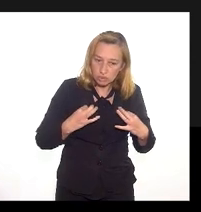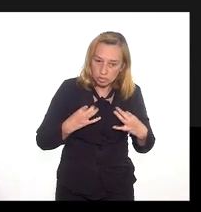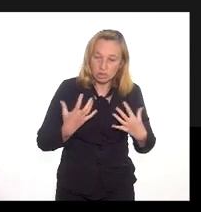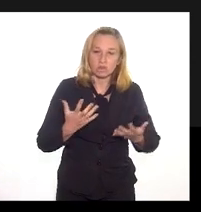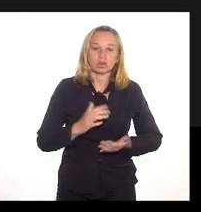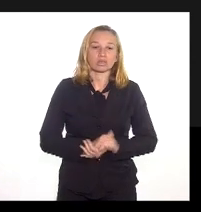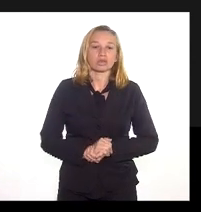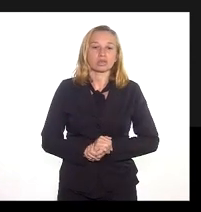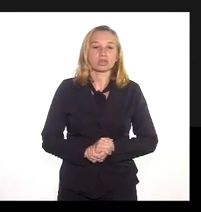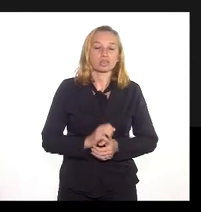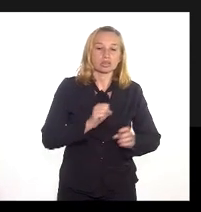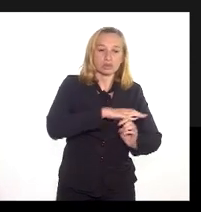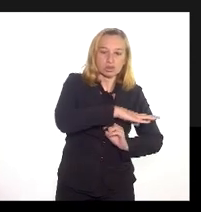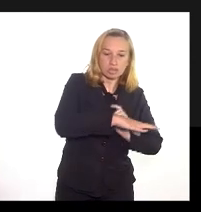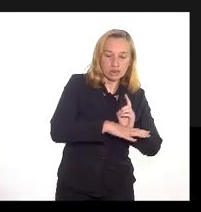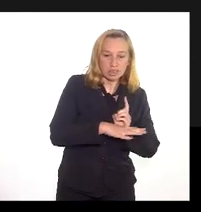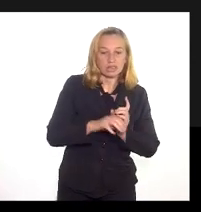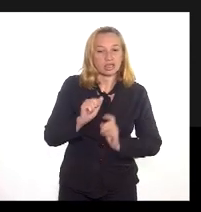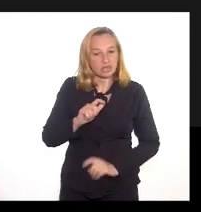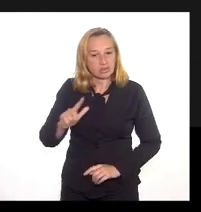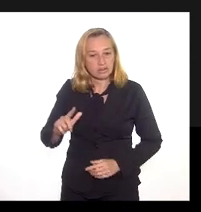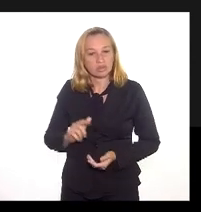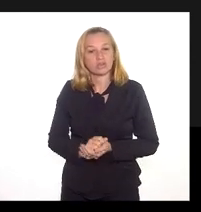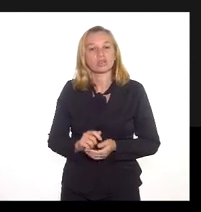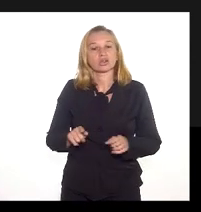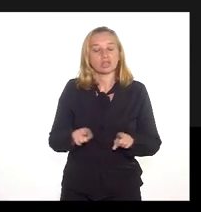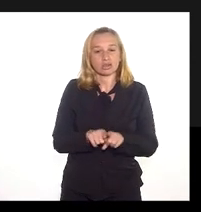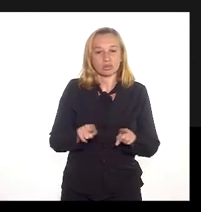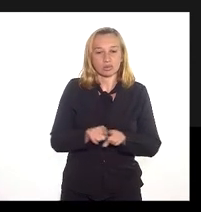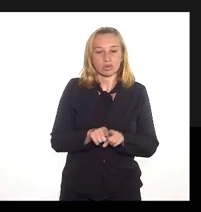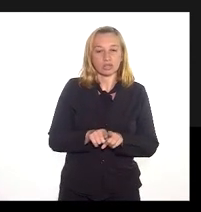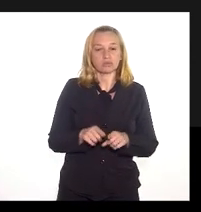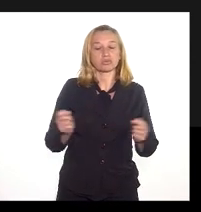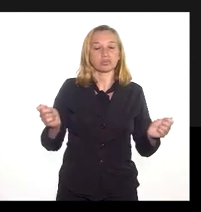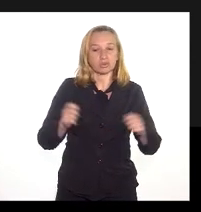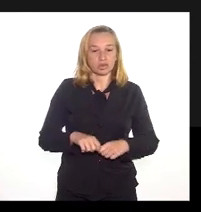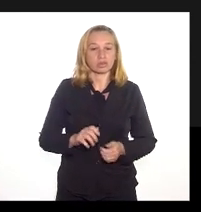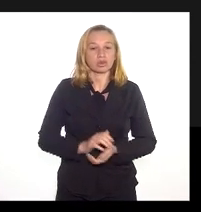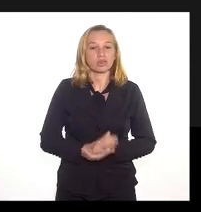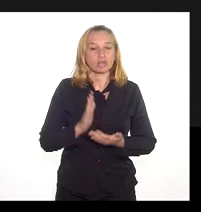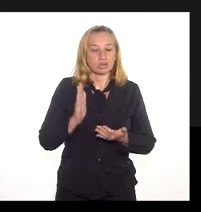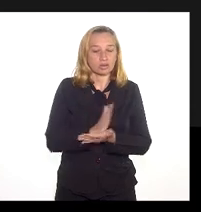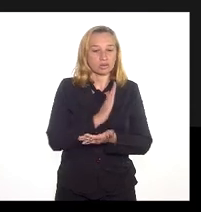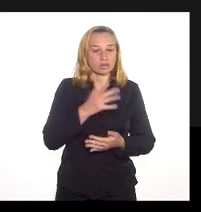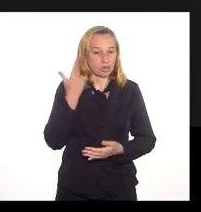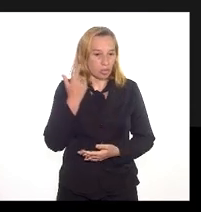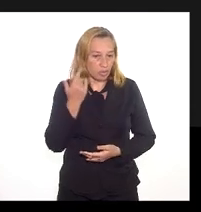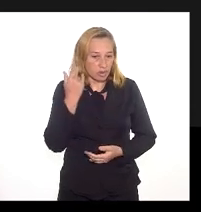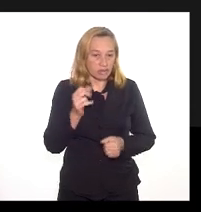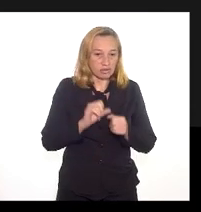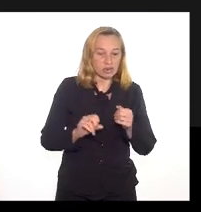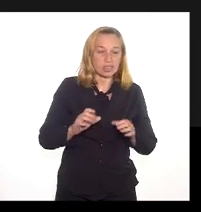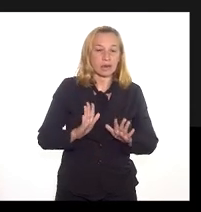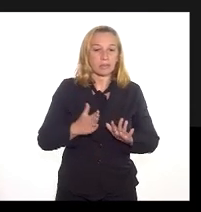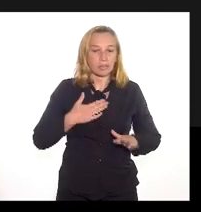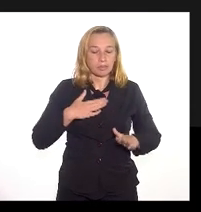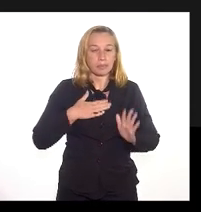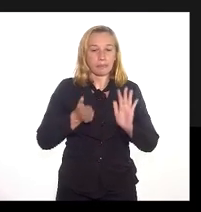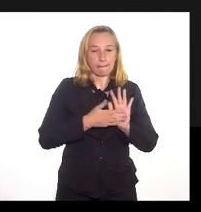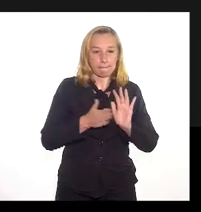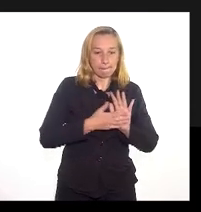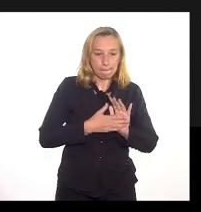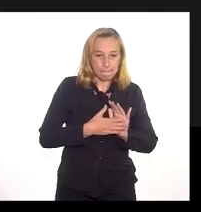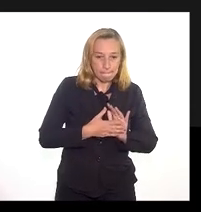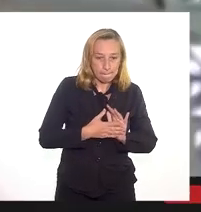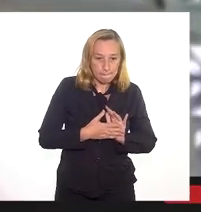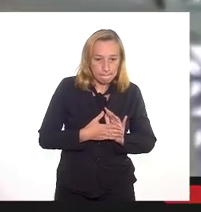da sociedade civil e das autoridades competentes, como normalmente a gente faz, mas a minha proposta é que os